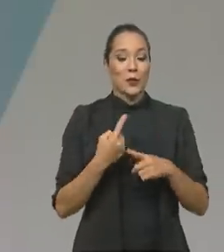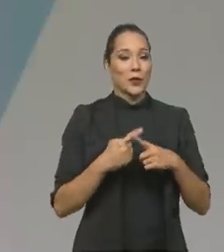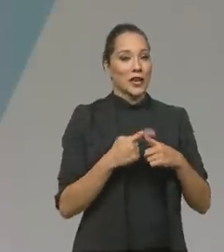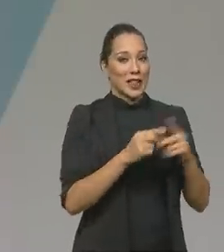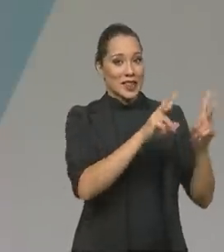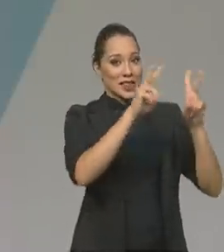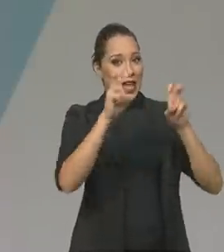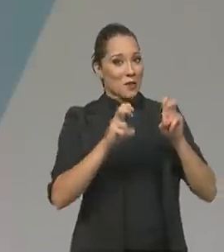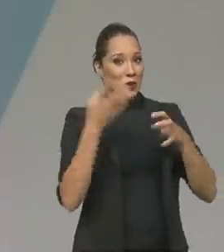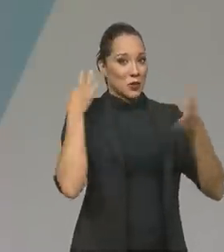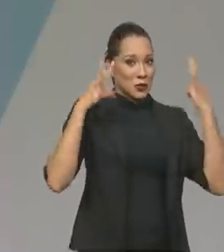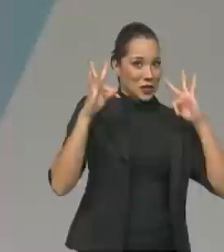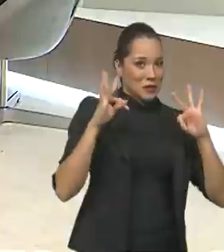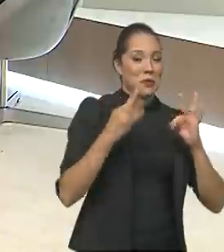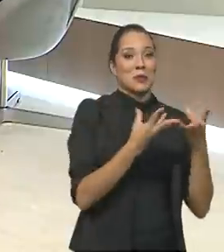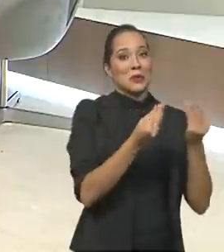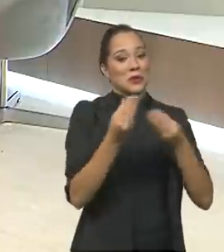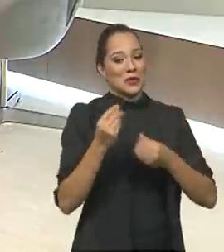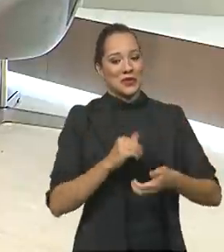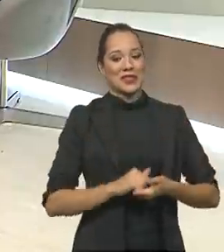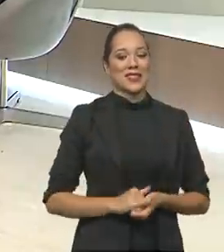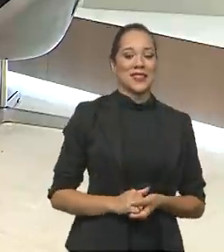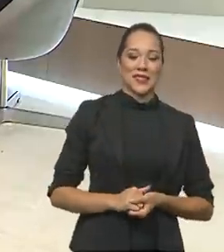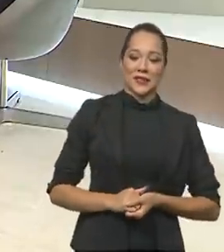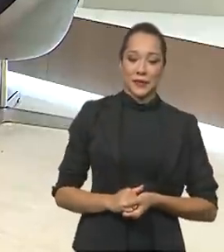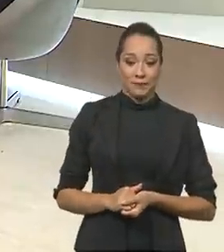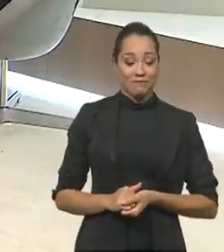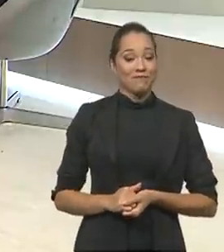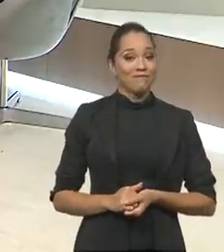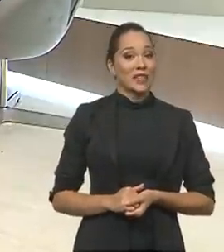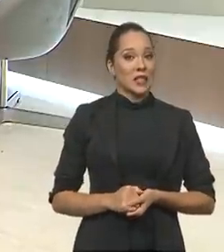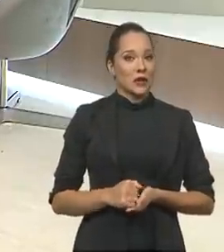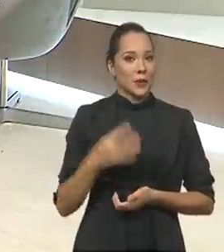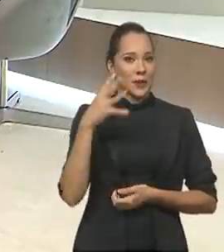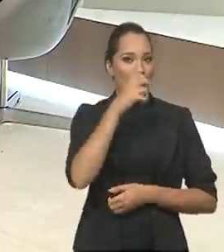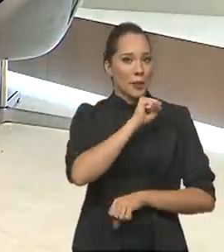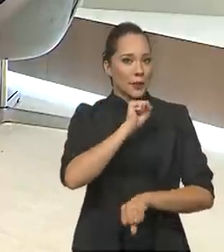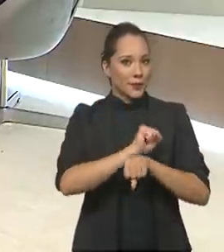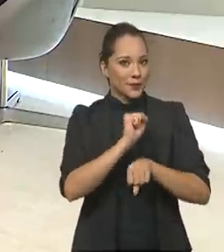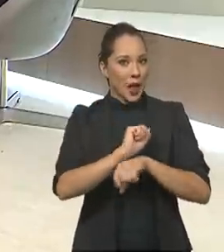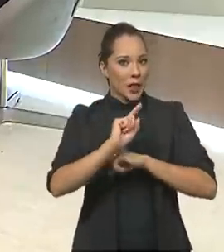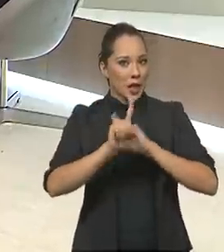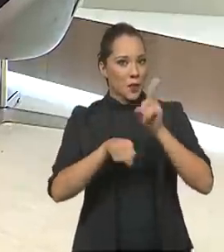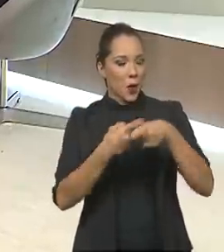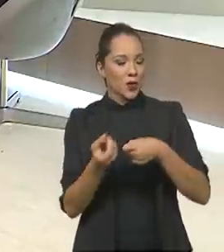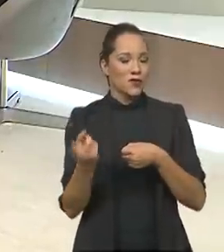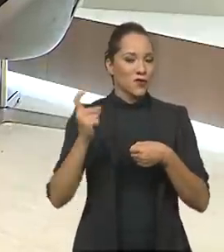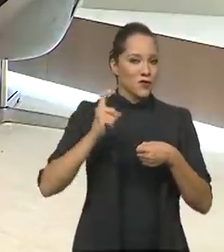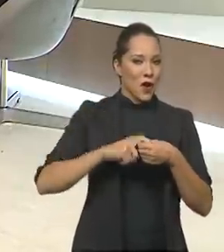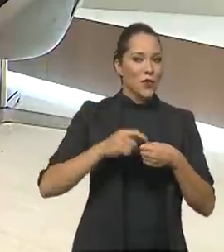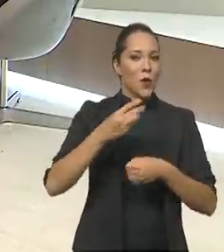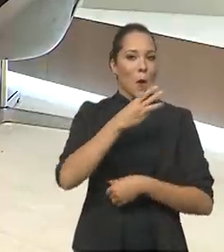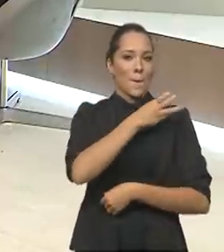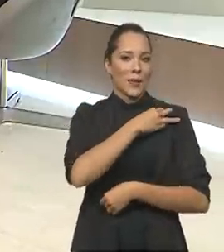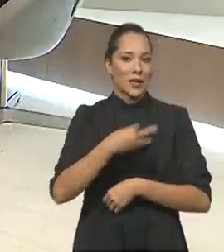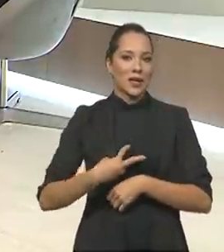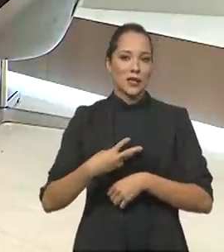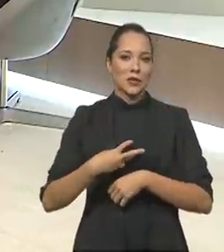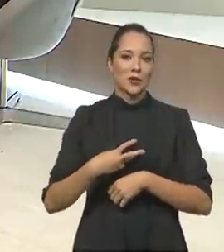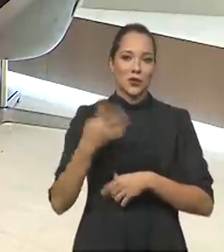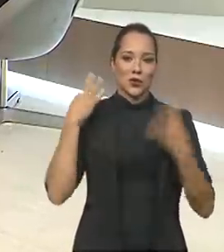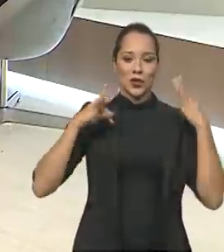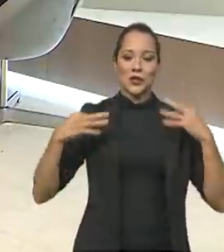assunto no turismo é que não falta. Não falta. Vamos para um rápido intervalo, daqui a pouco voltamos com o ministro do turismo,